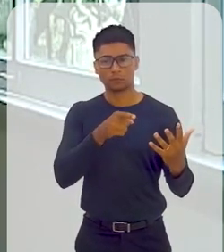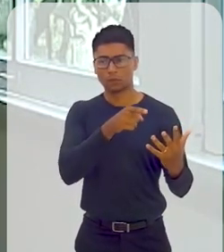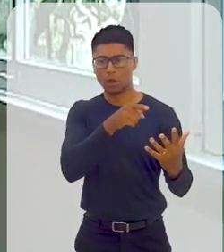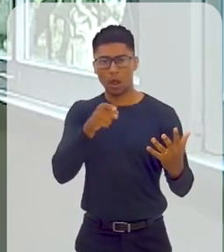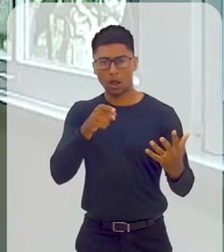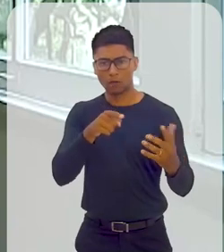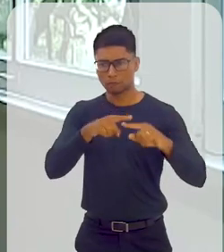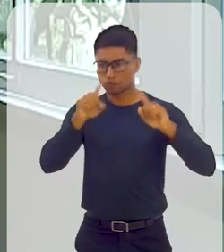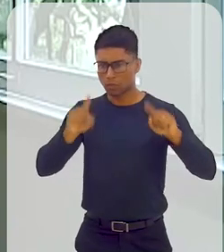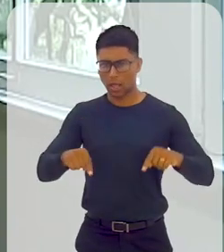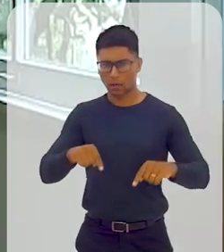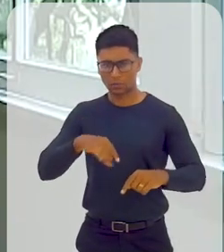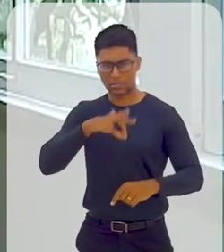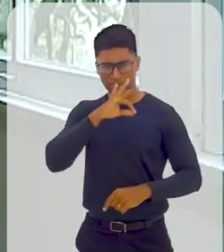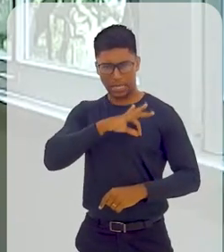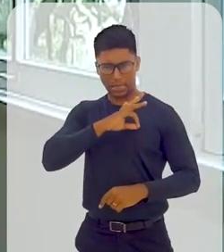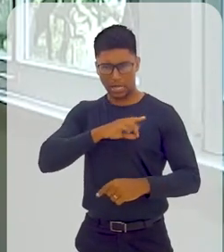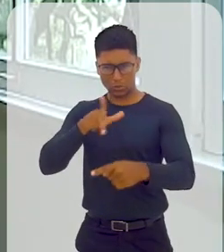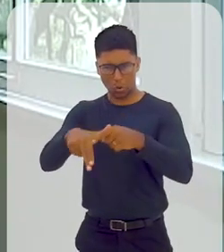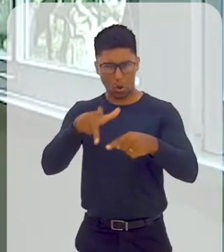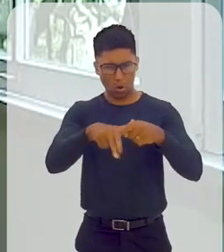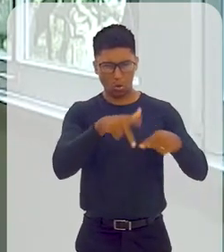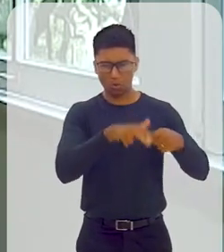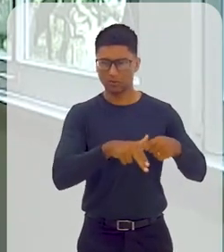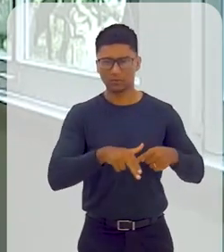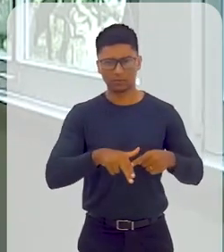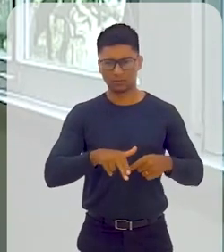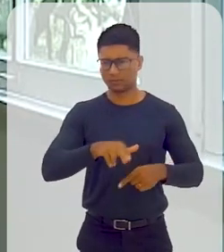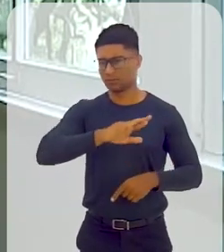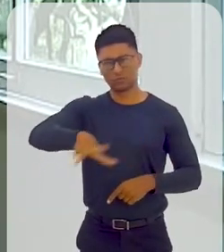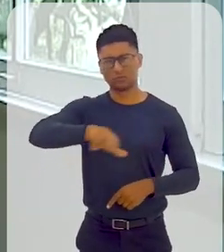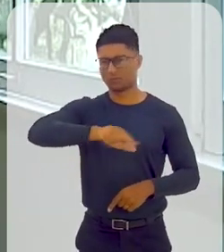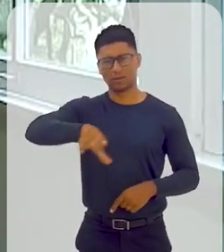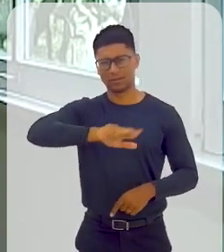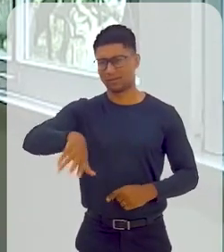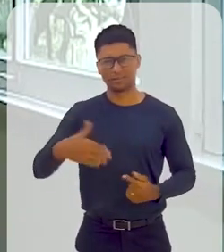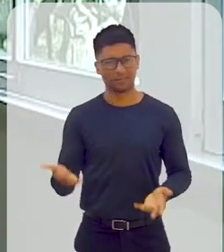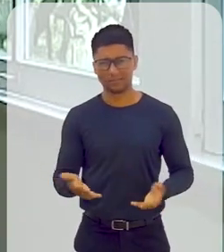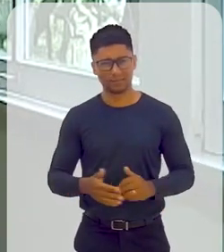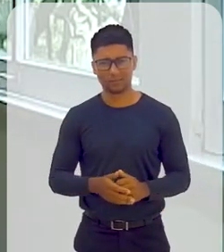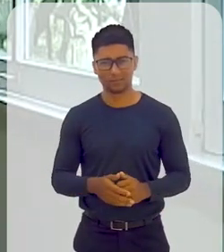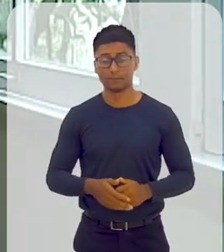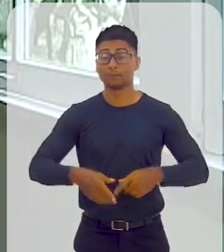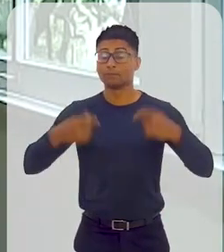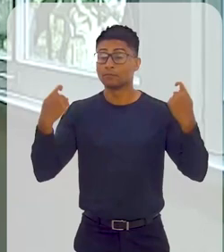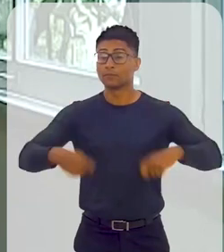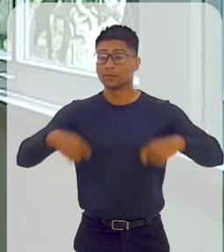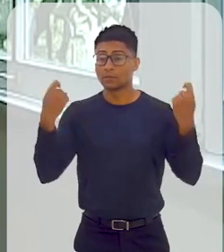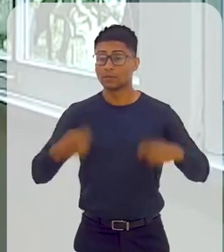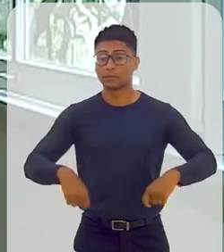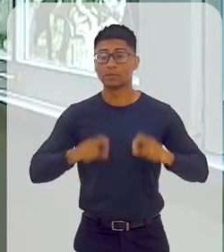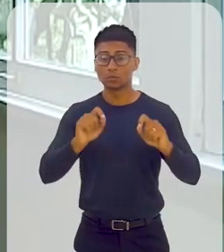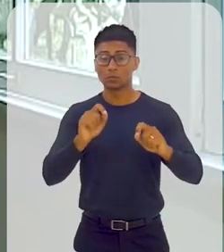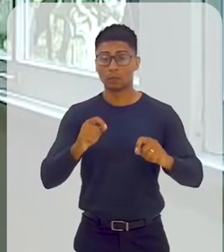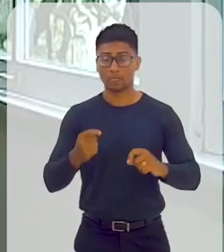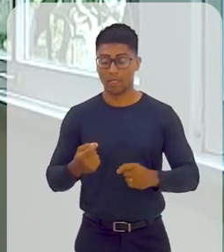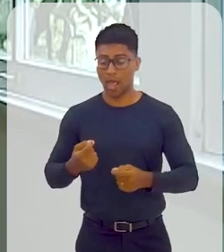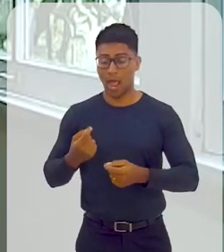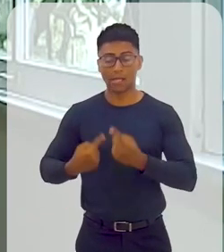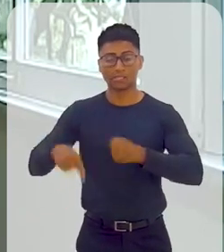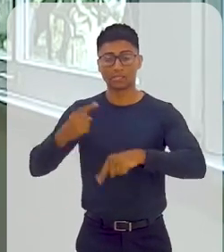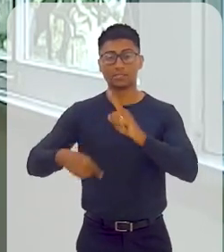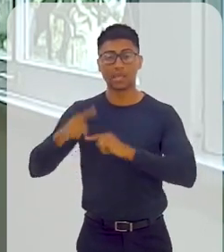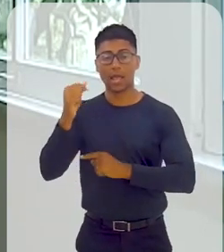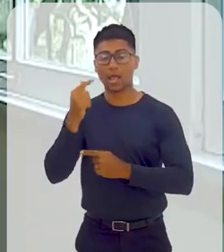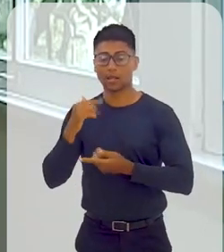Você exatamente tem que aumentar a receita. E o que é aumentar a receita, já que a gente está a falar em desenvolvimento? Por